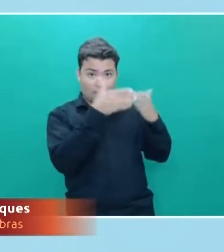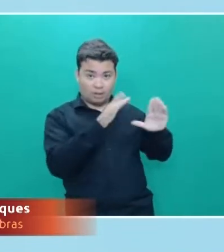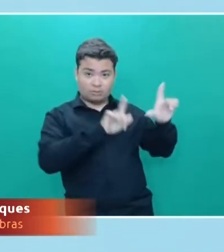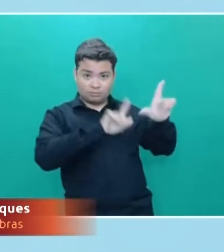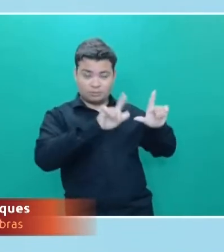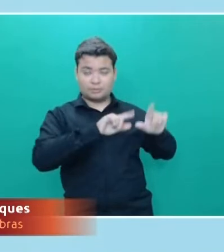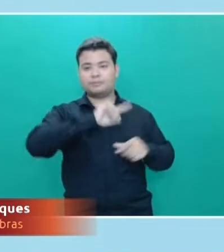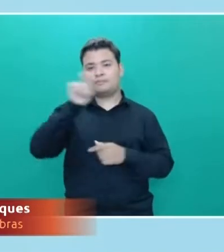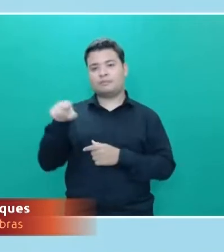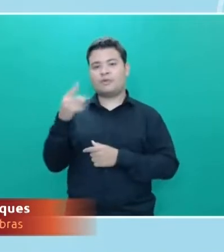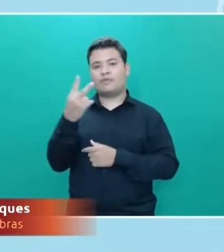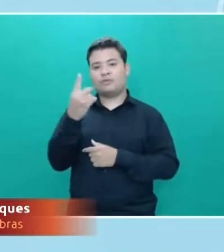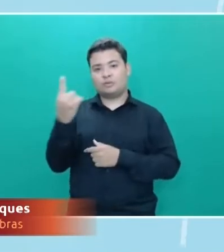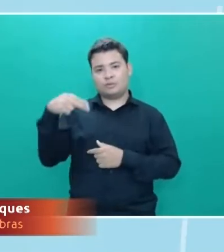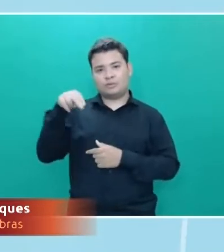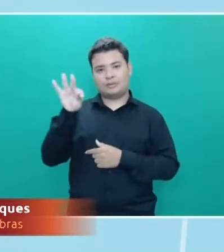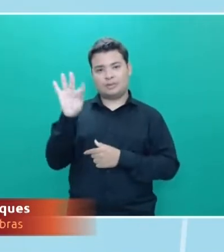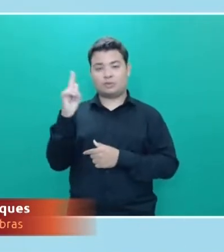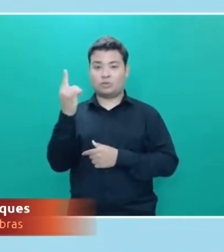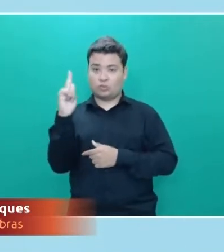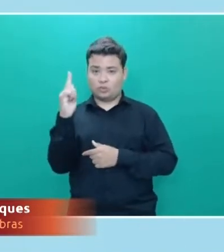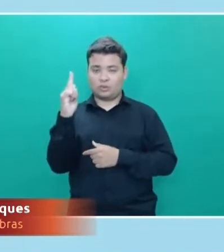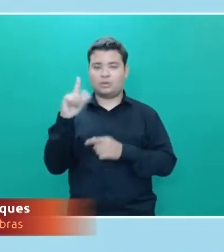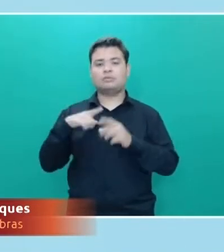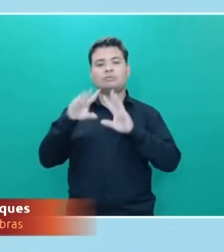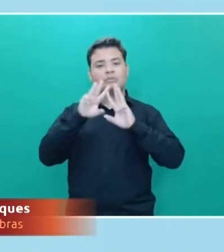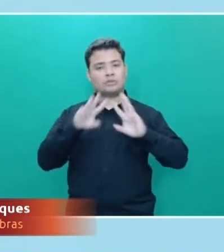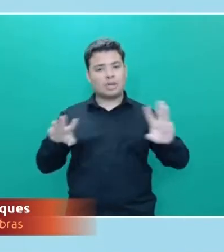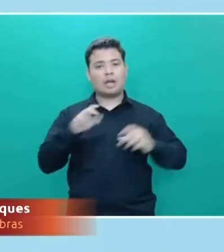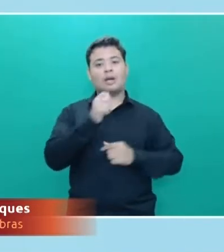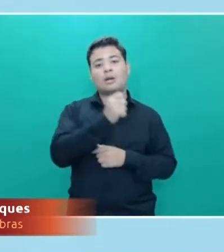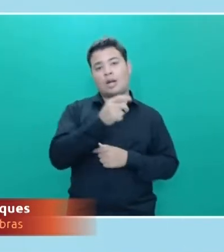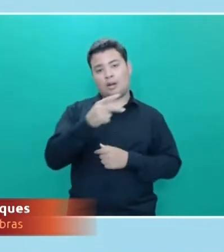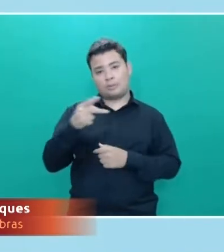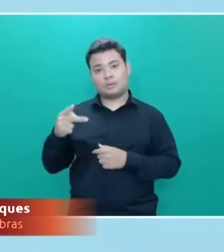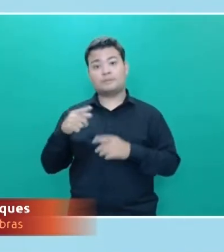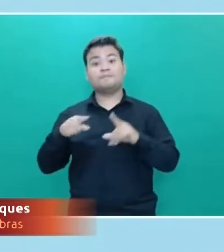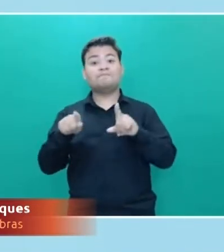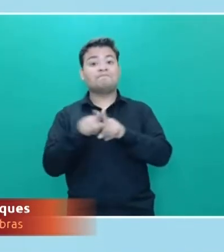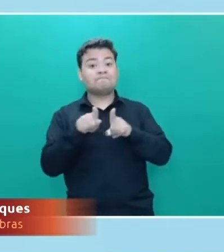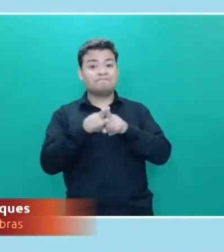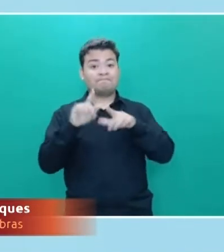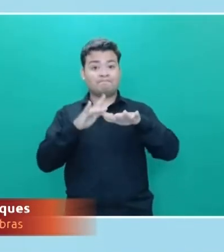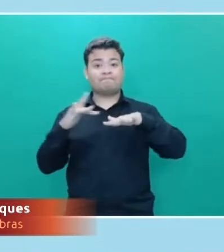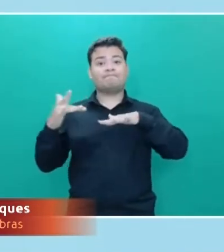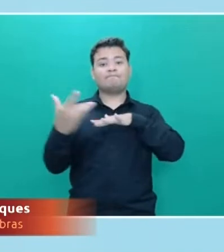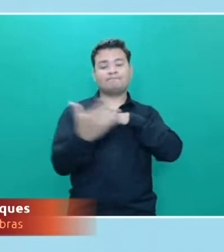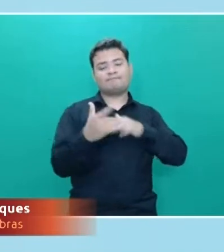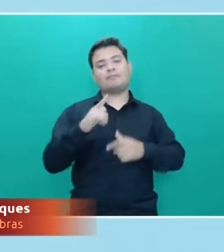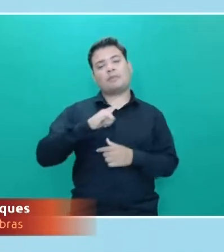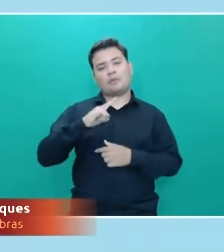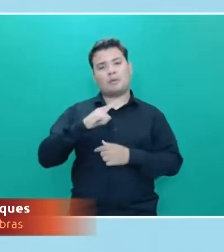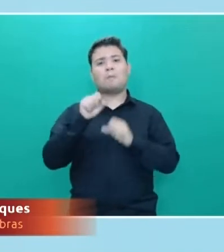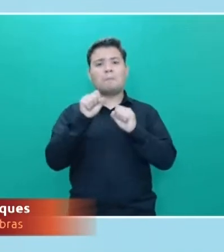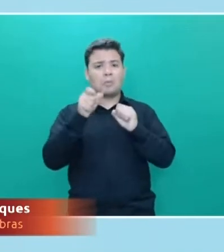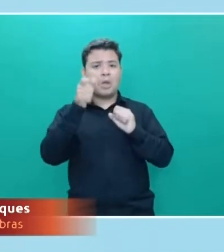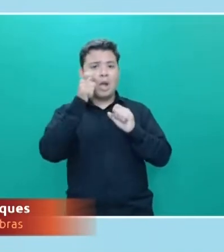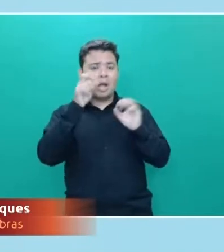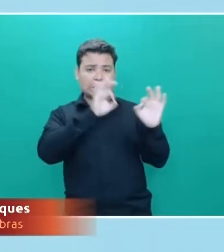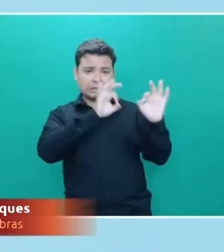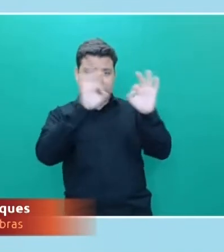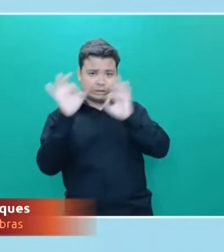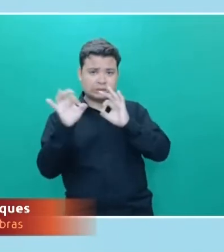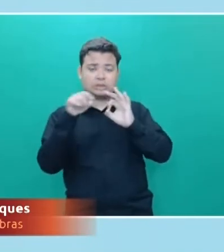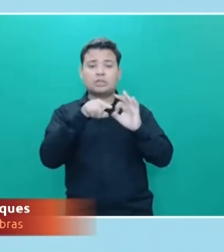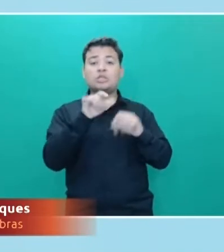21 da NET Goiânia, pelo site, pelo aplicativo e também pelas redes sociais. Você pode acompanhar o Conexões pelo